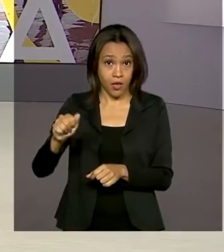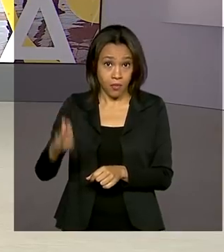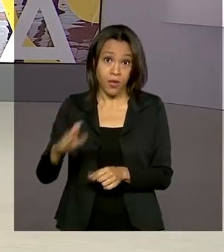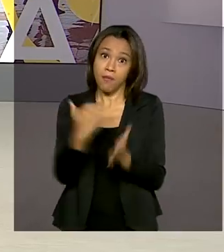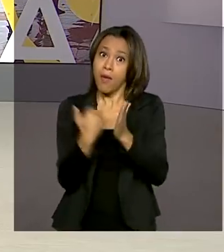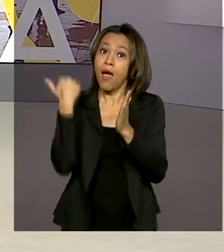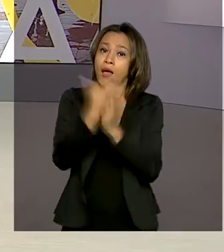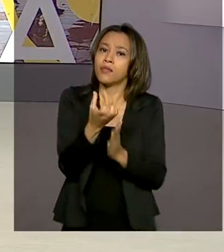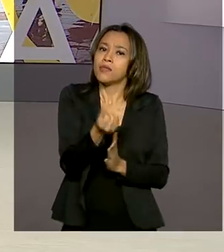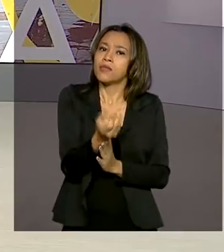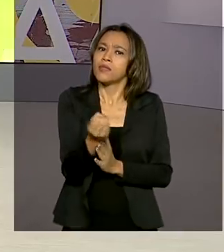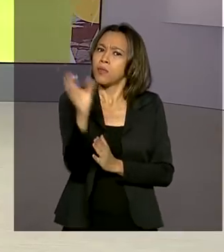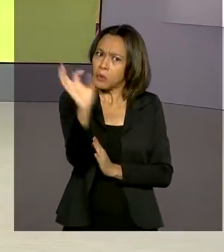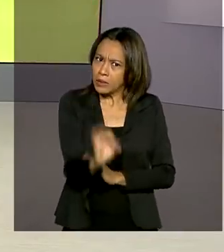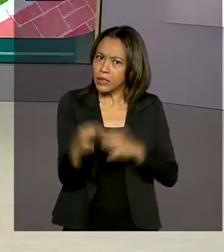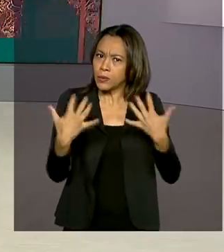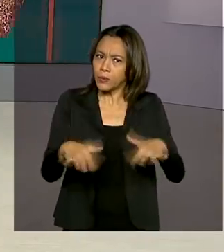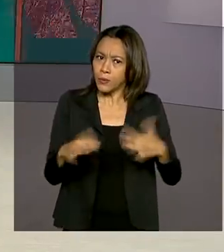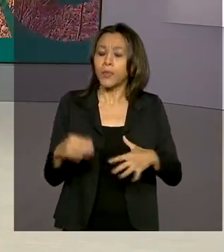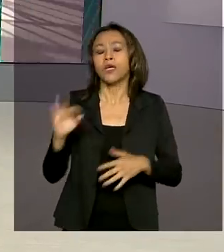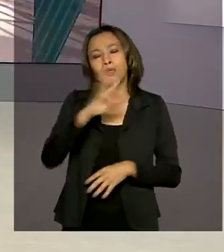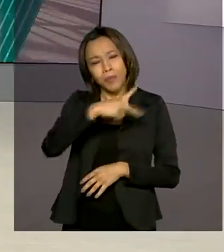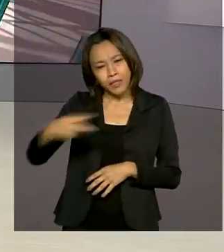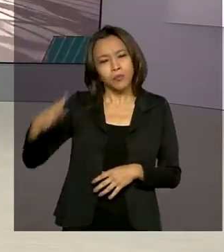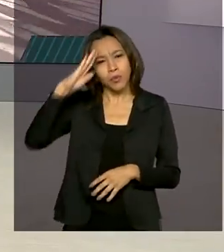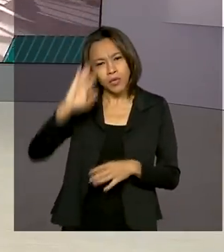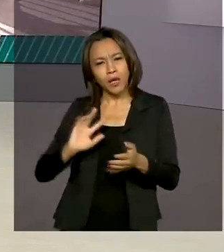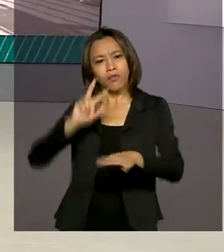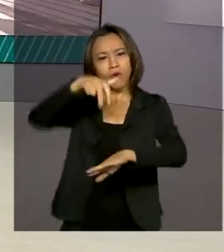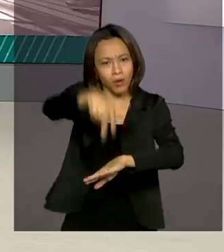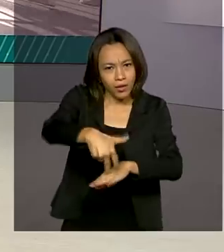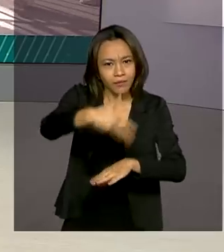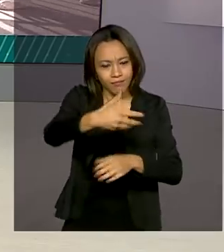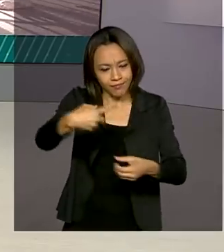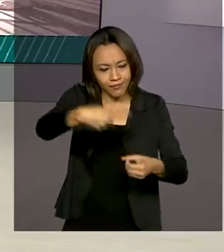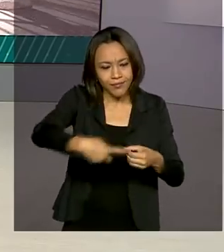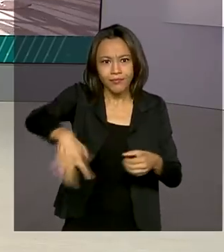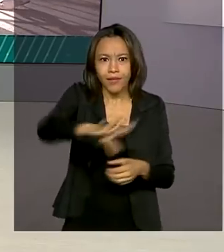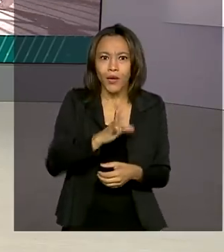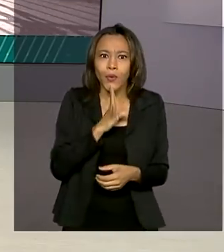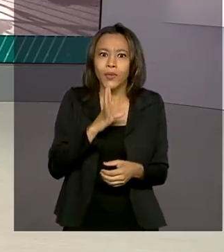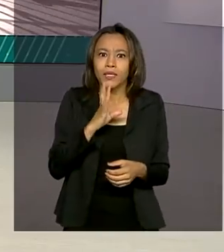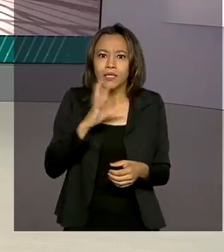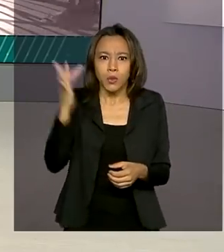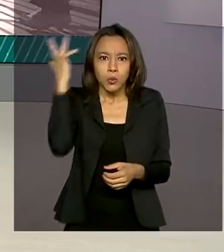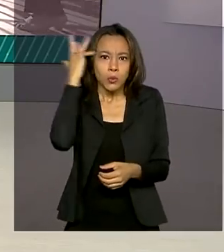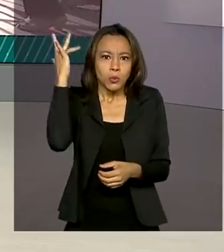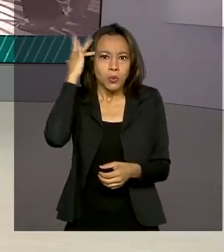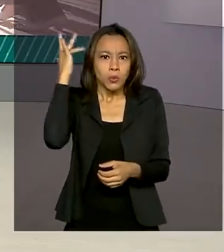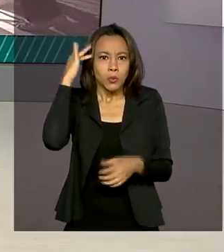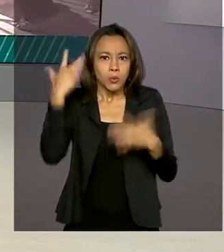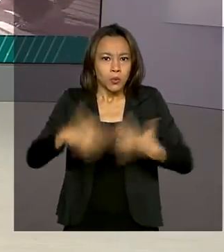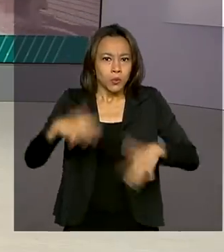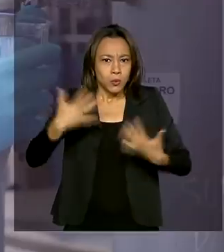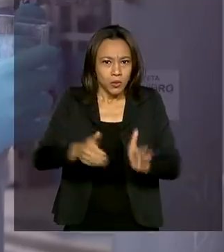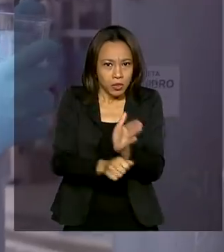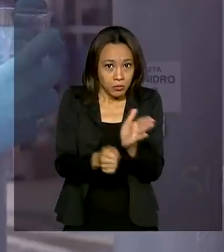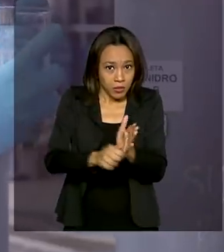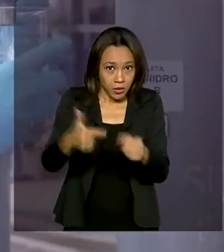Jair Bolsonaro esteve em Sinop, Mato Grosso, onde visitou a maior usina de etanol de milho da América Latina.